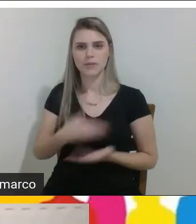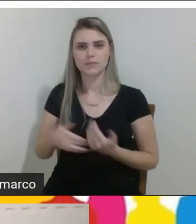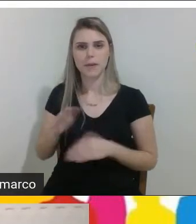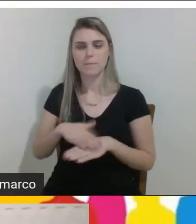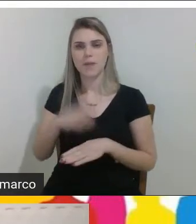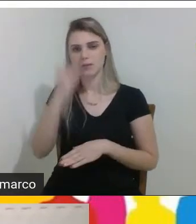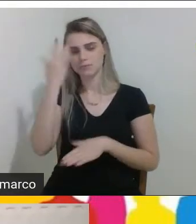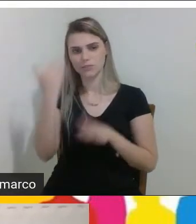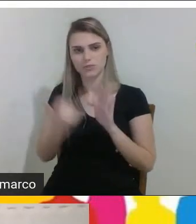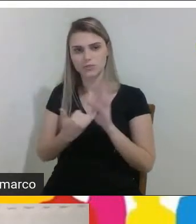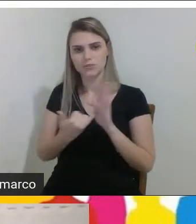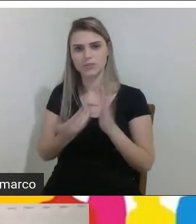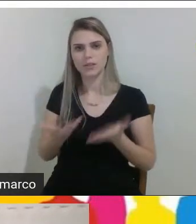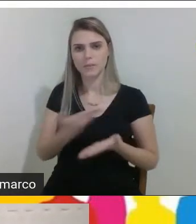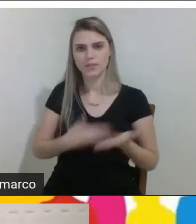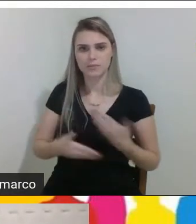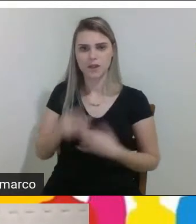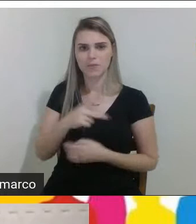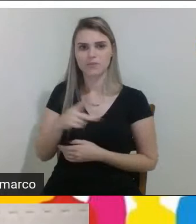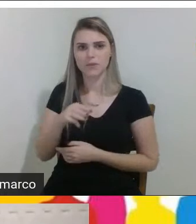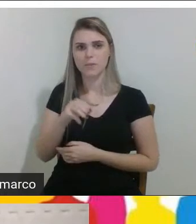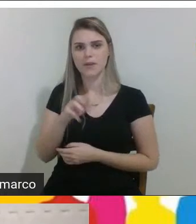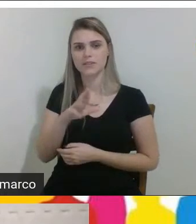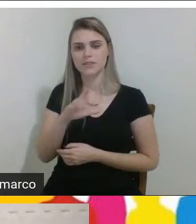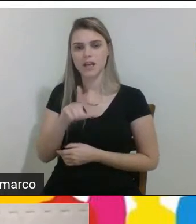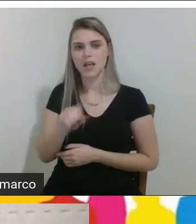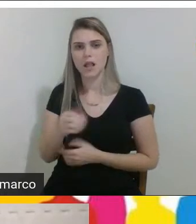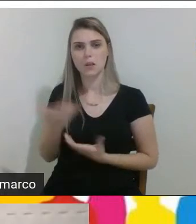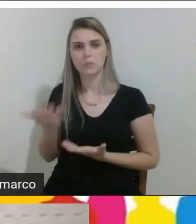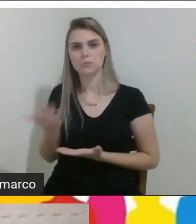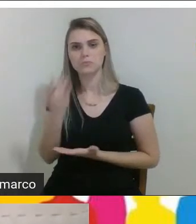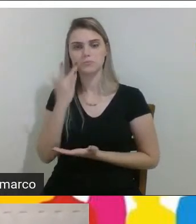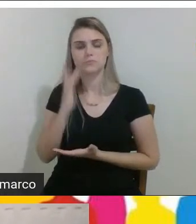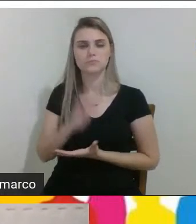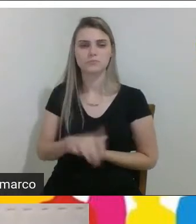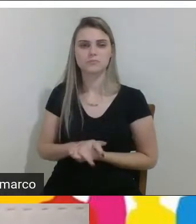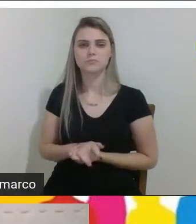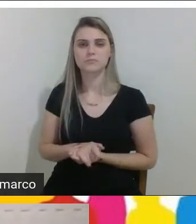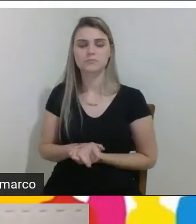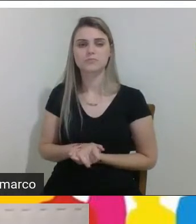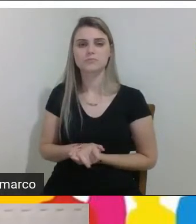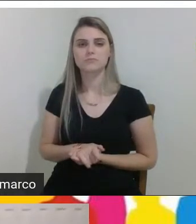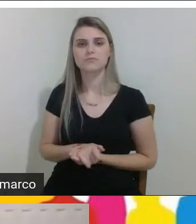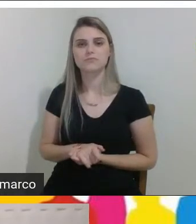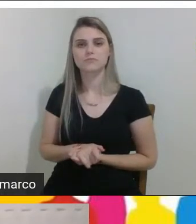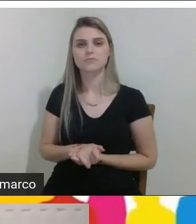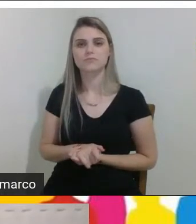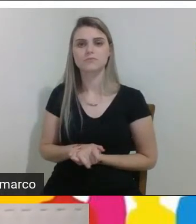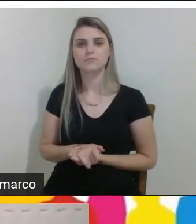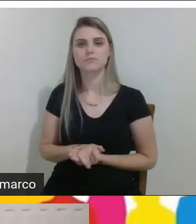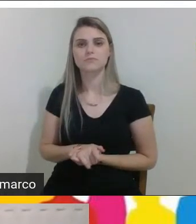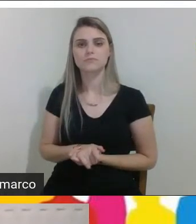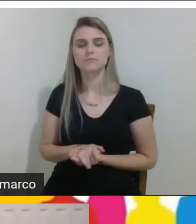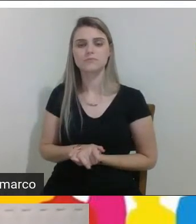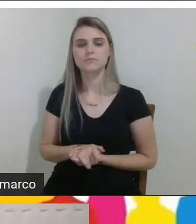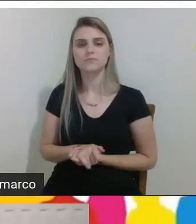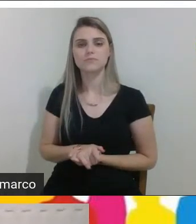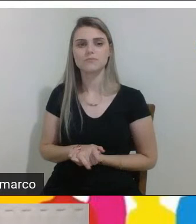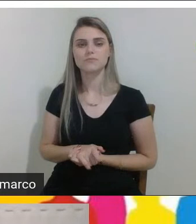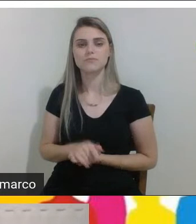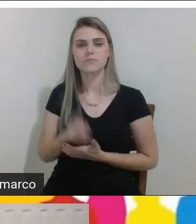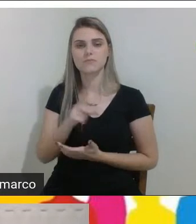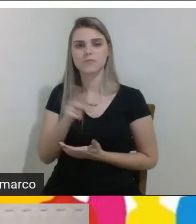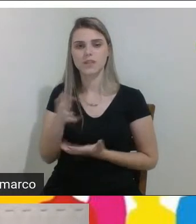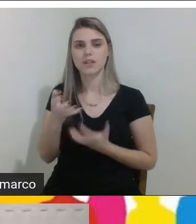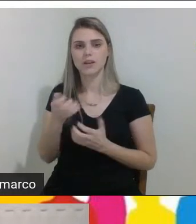professor Marcelo talvez que está aqui pode ser os professores sim sim isso os professores que querem